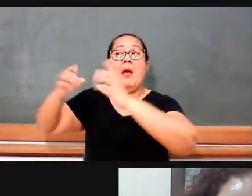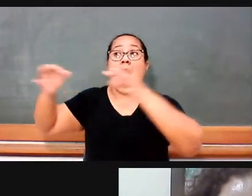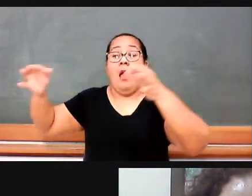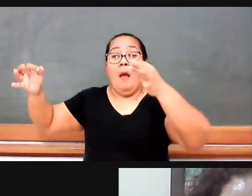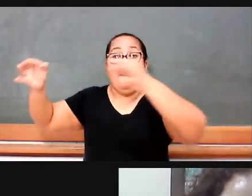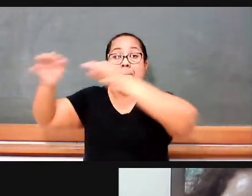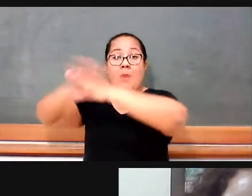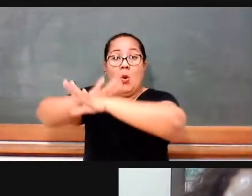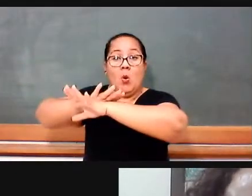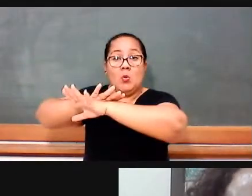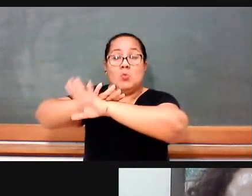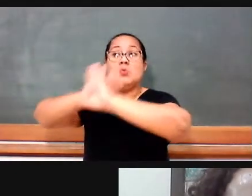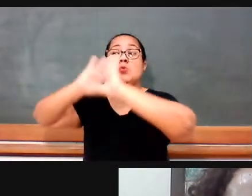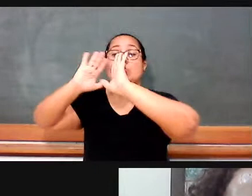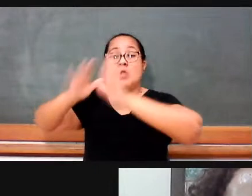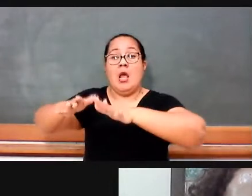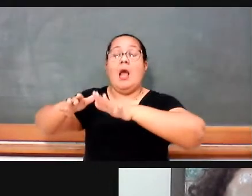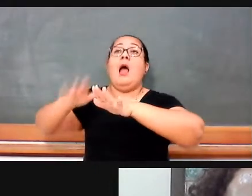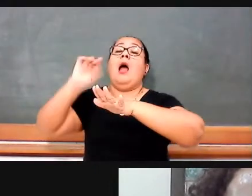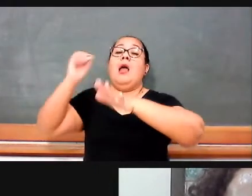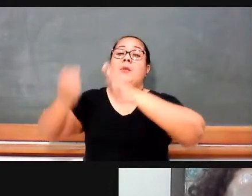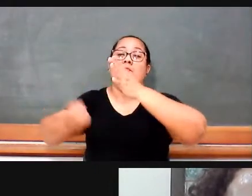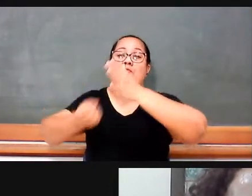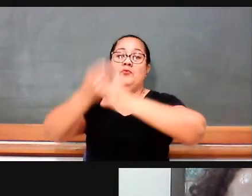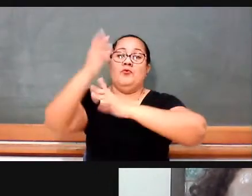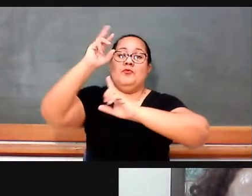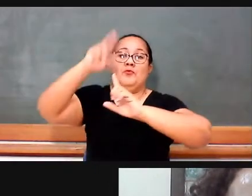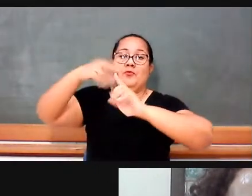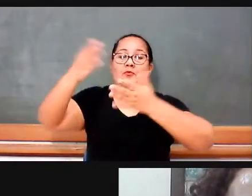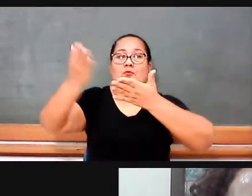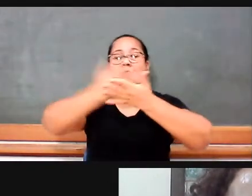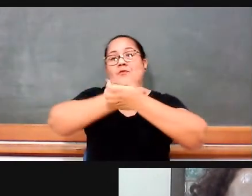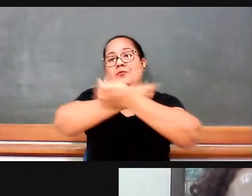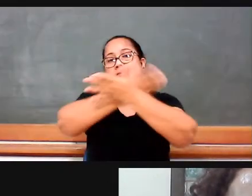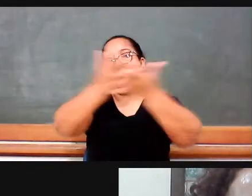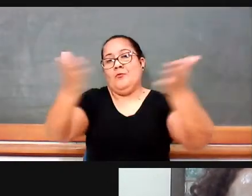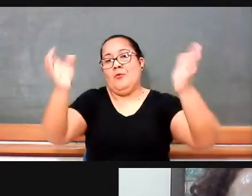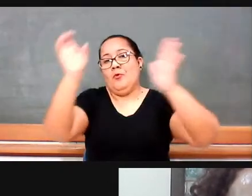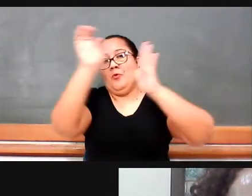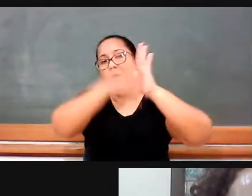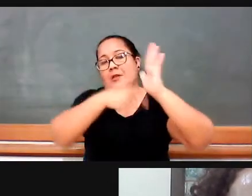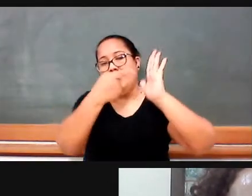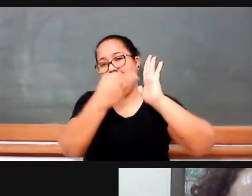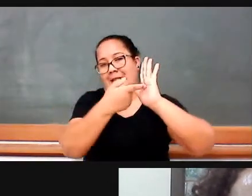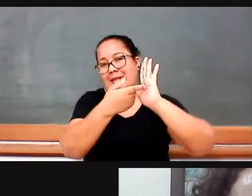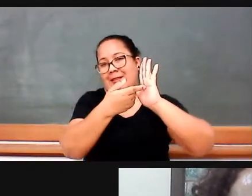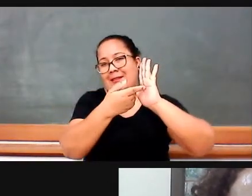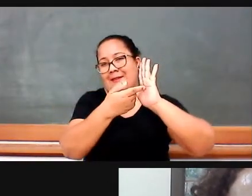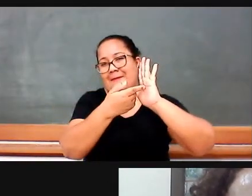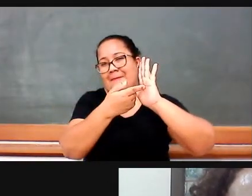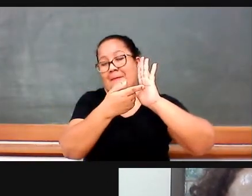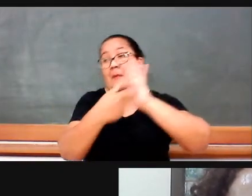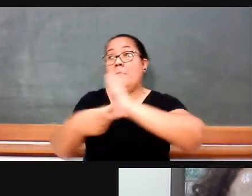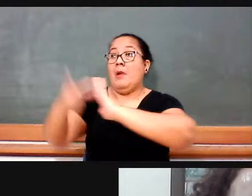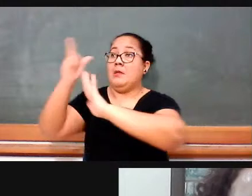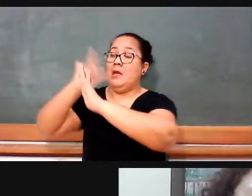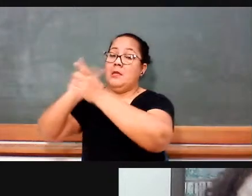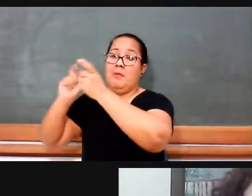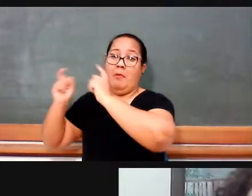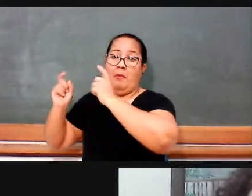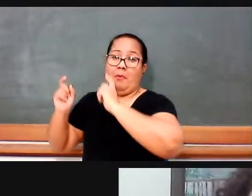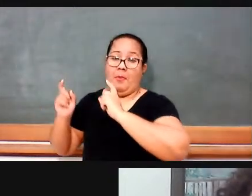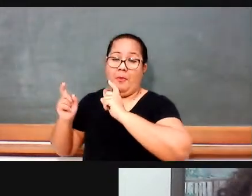consolidada é que nascem as referências curriculares e como elas nascem de todas essas discussões,